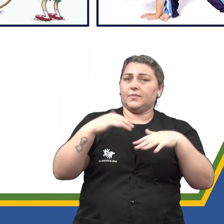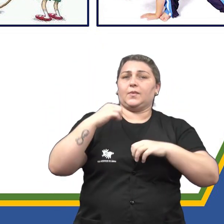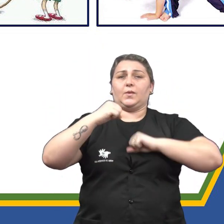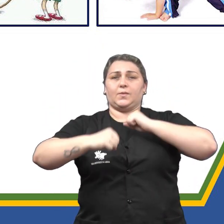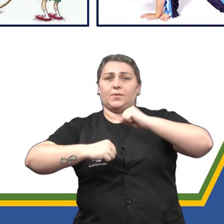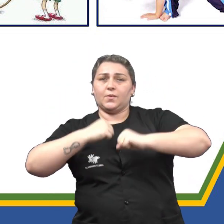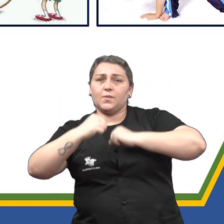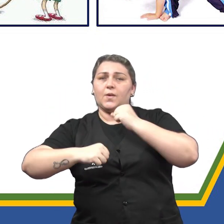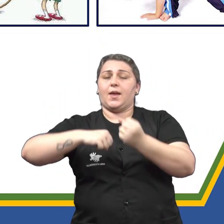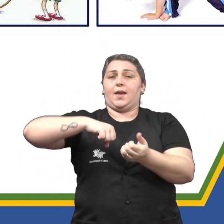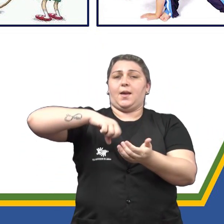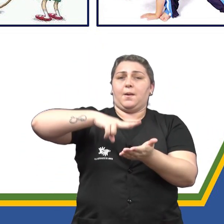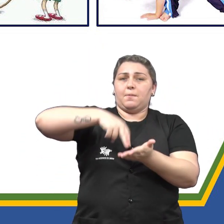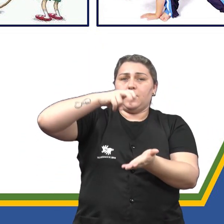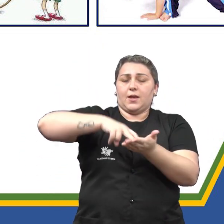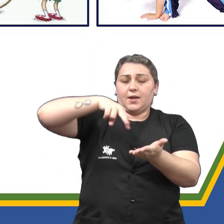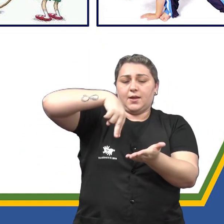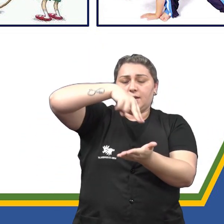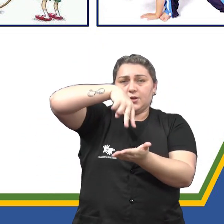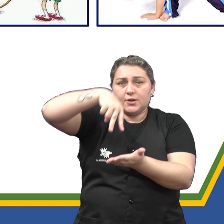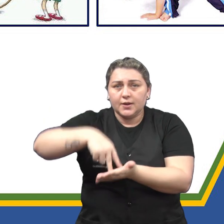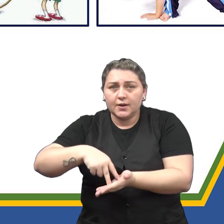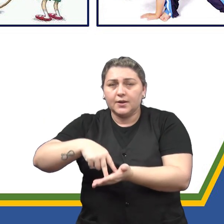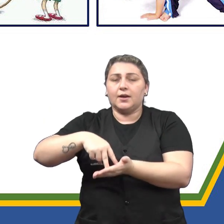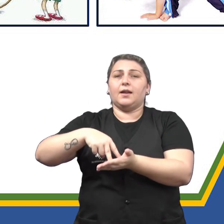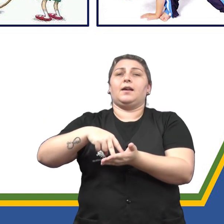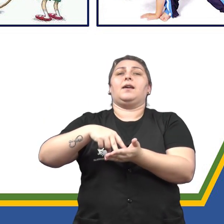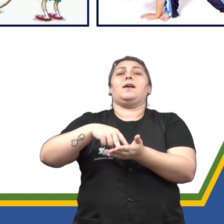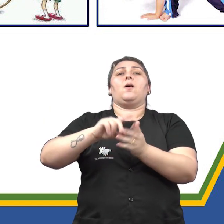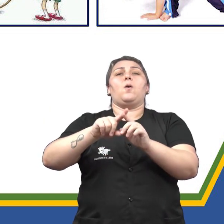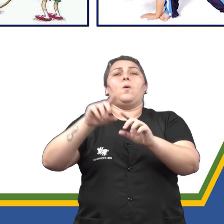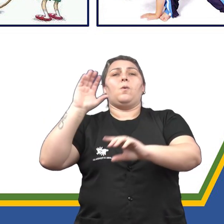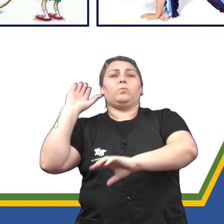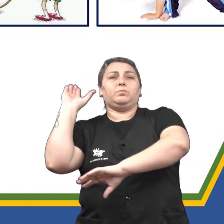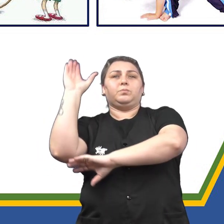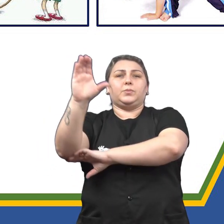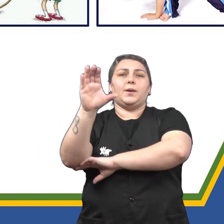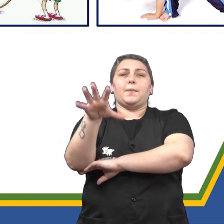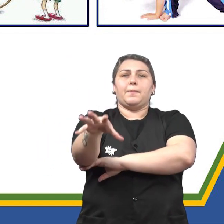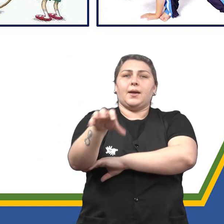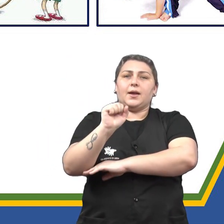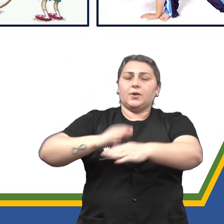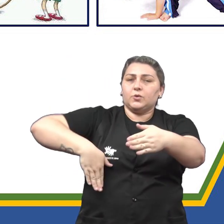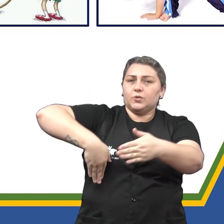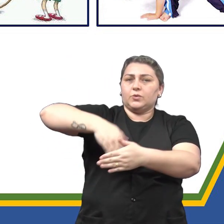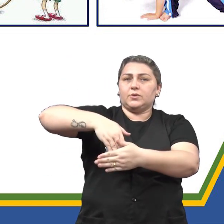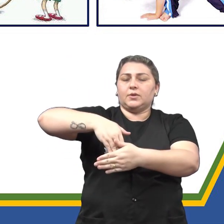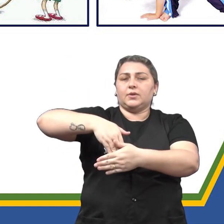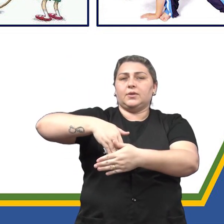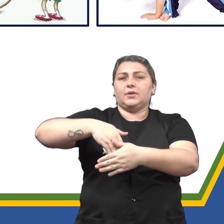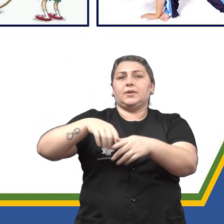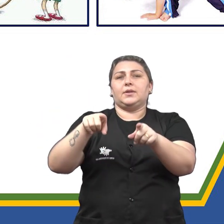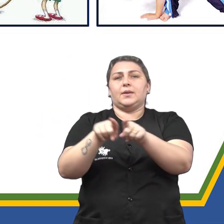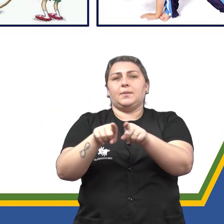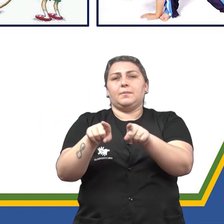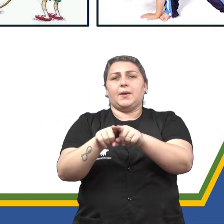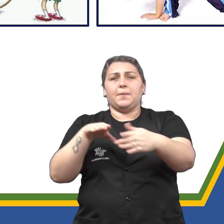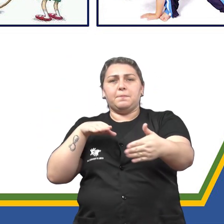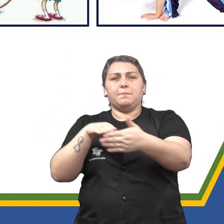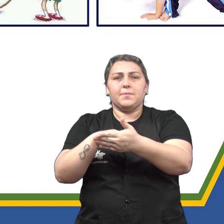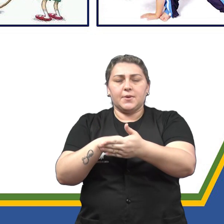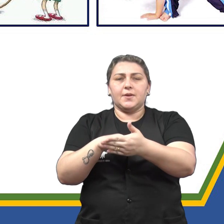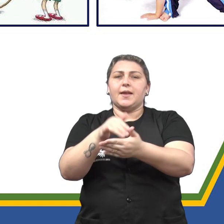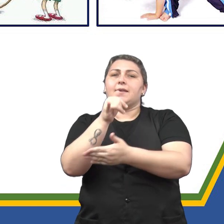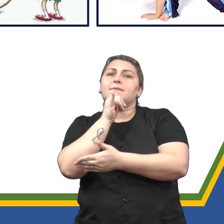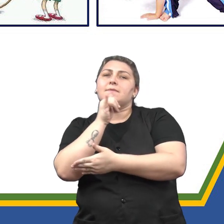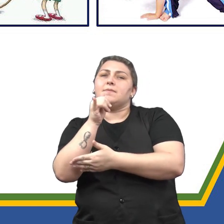correr, pular, girar ou manipulativos como arremessar, apanhar, chutar e impedir são exemplos de